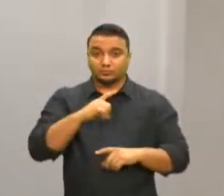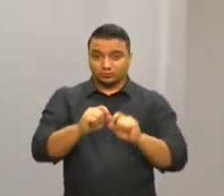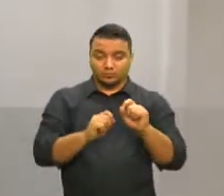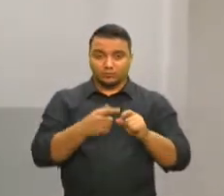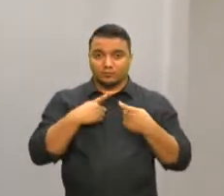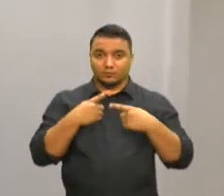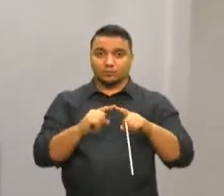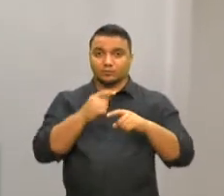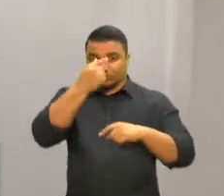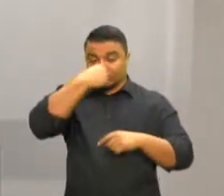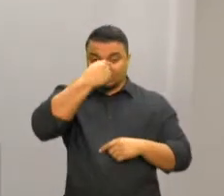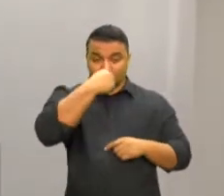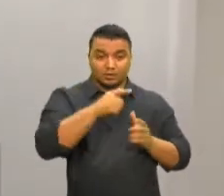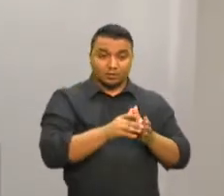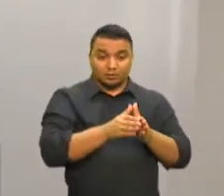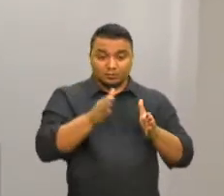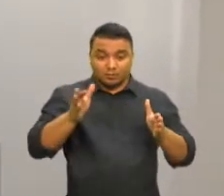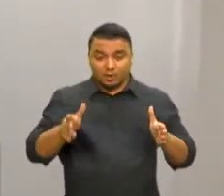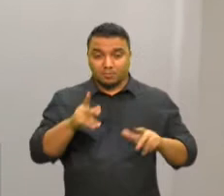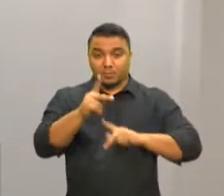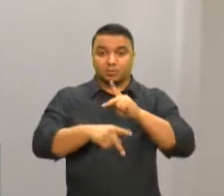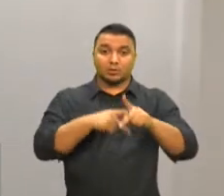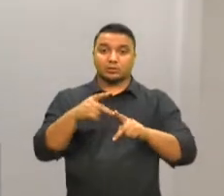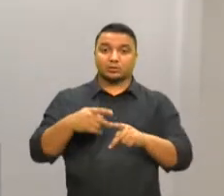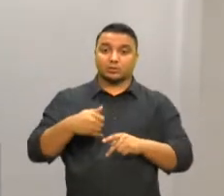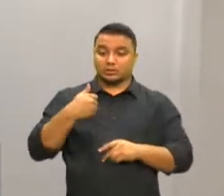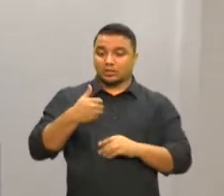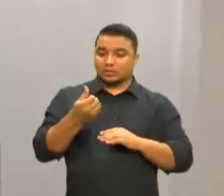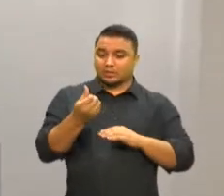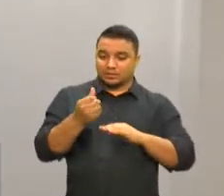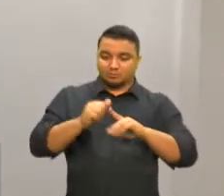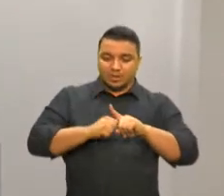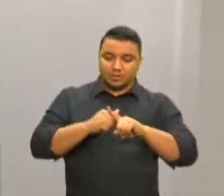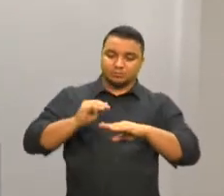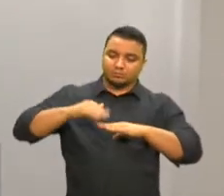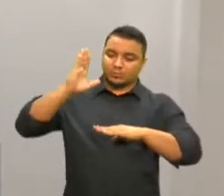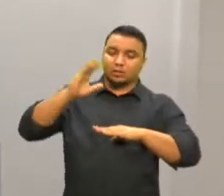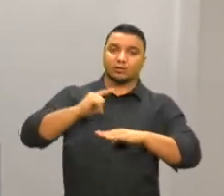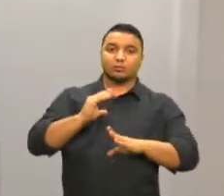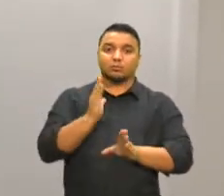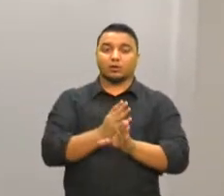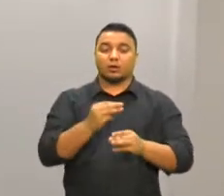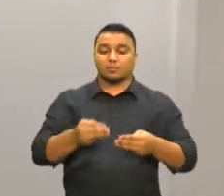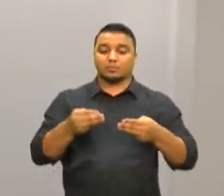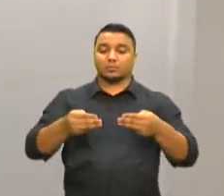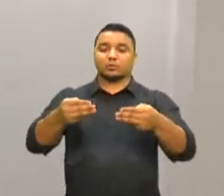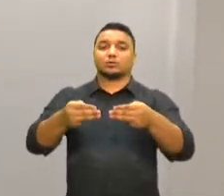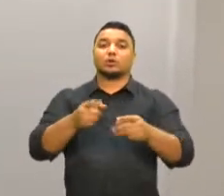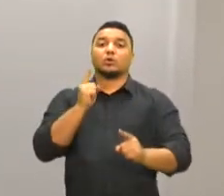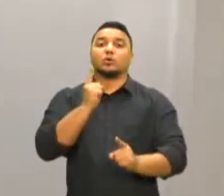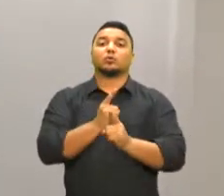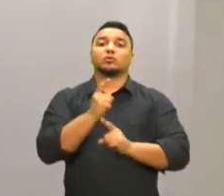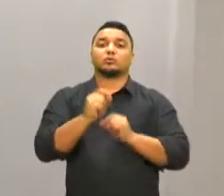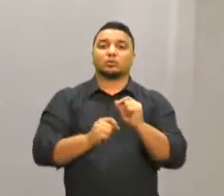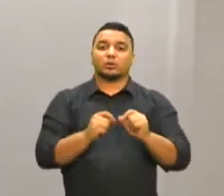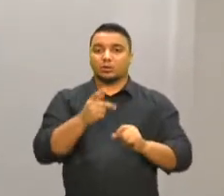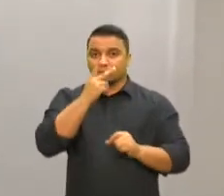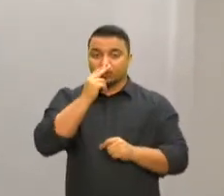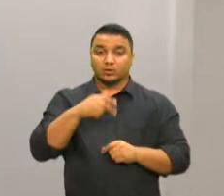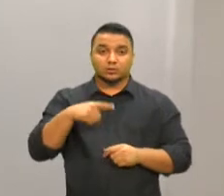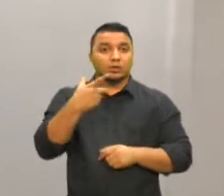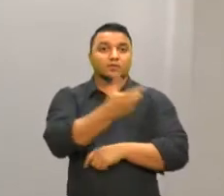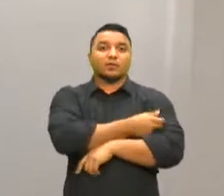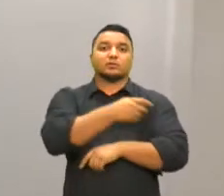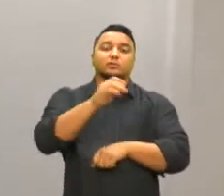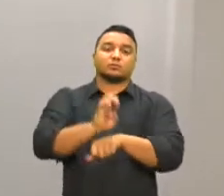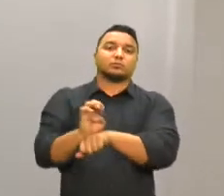a gripe foi ampliada para toda a população acima de seis meses porque o Ministério identificou baixa cobertura vacinal em todos os